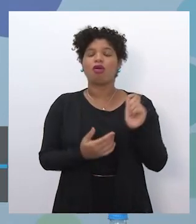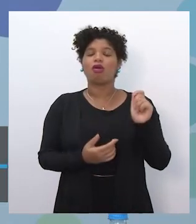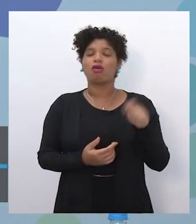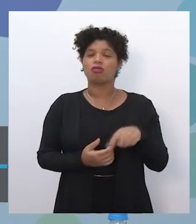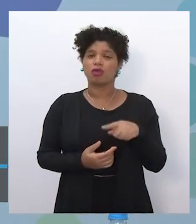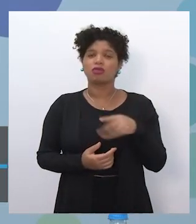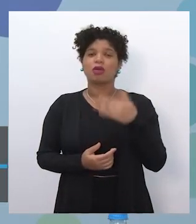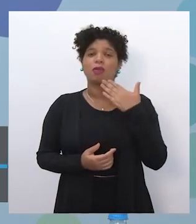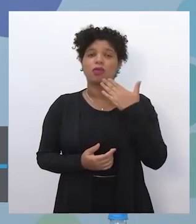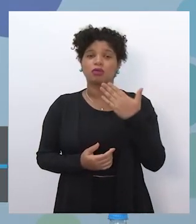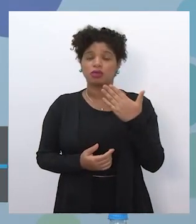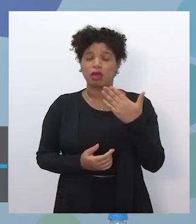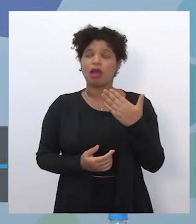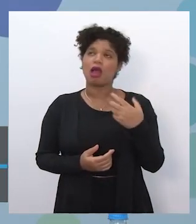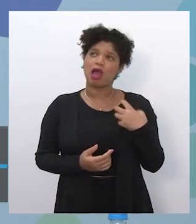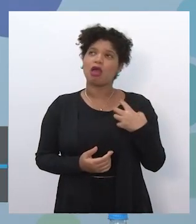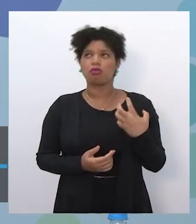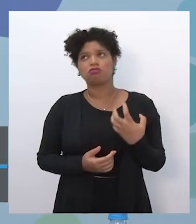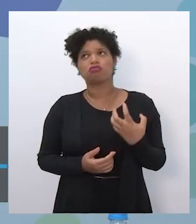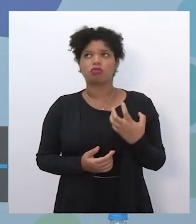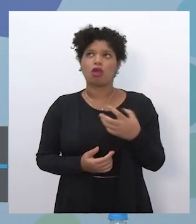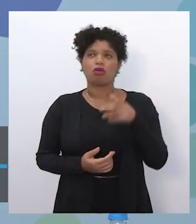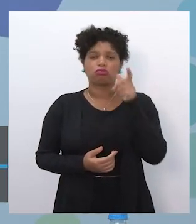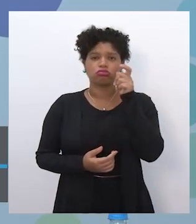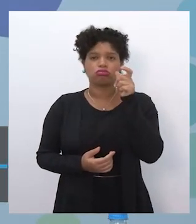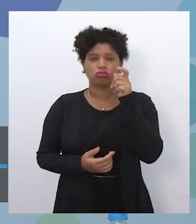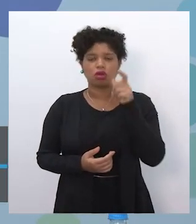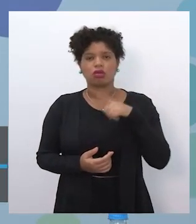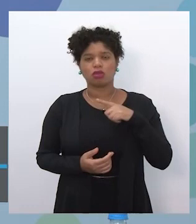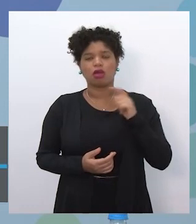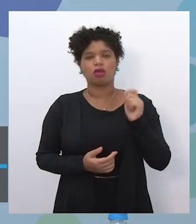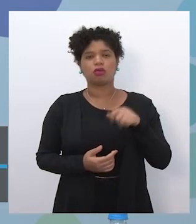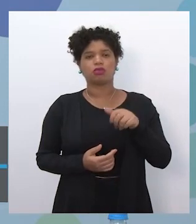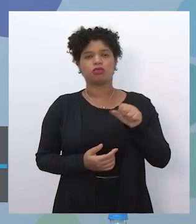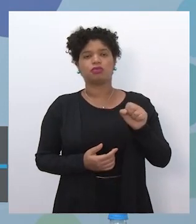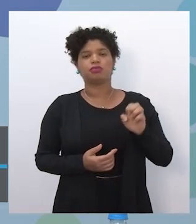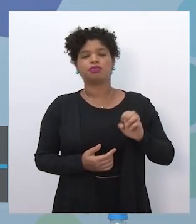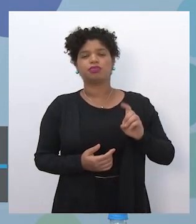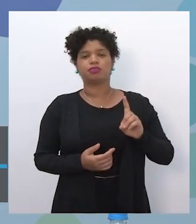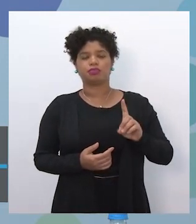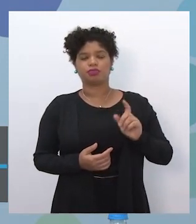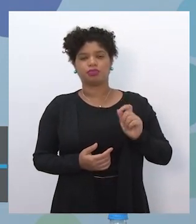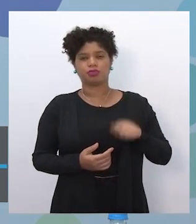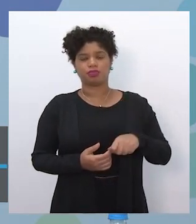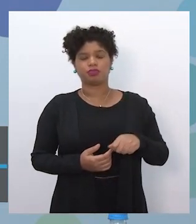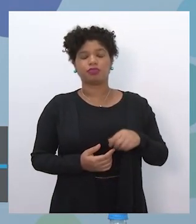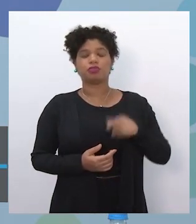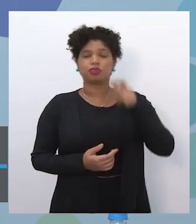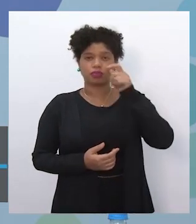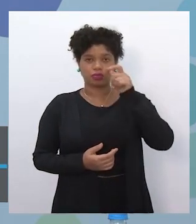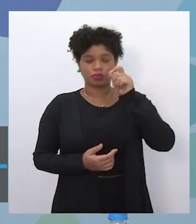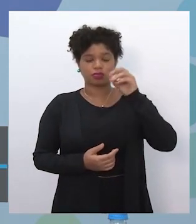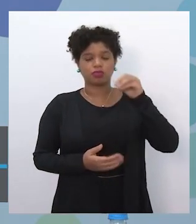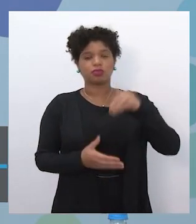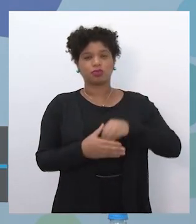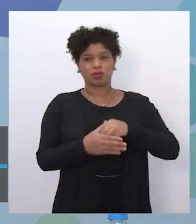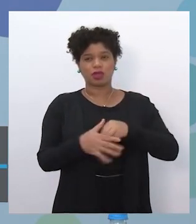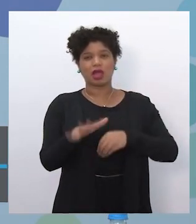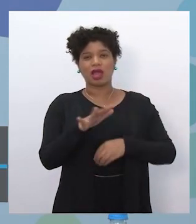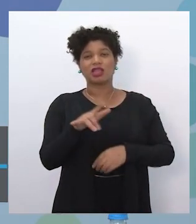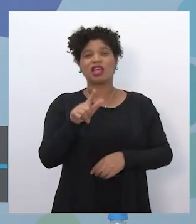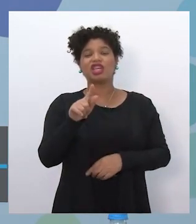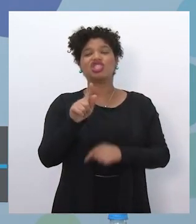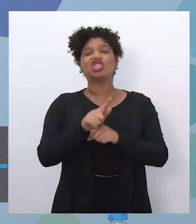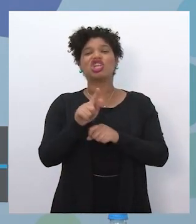sede, se você tem disponível lá na sede a opção de manifestação de interesse dentro da sessão de gestão escolar,